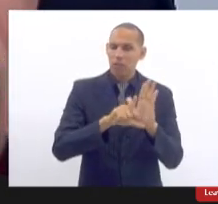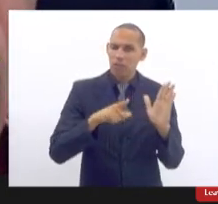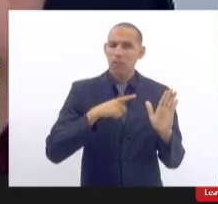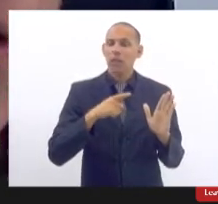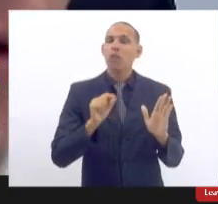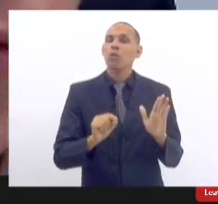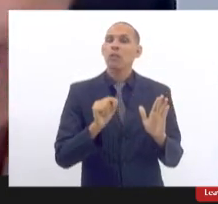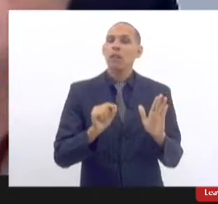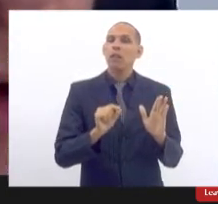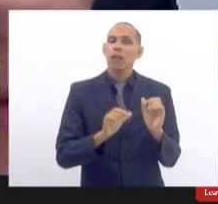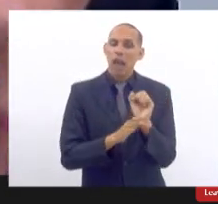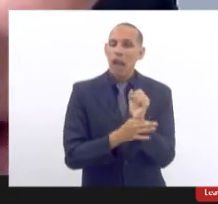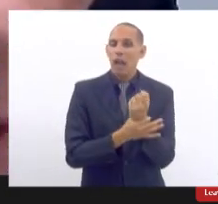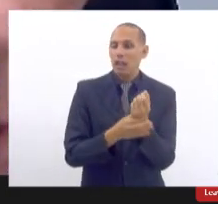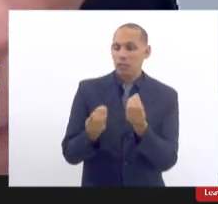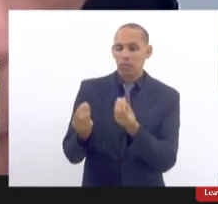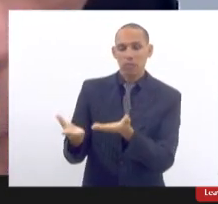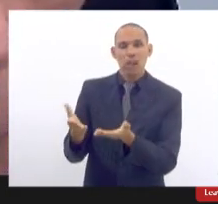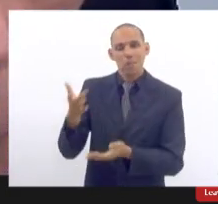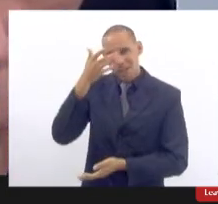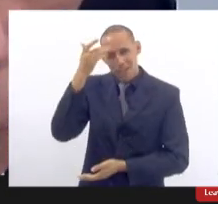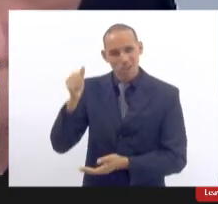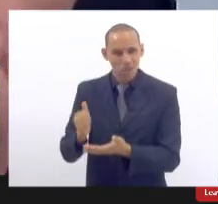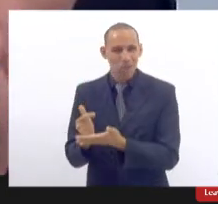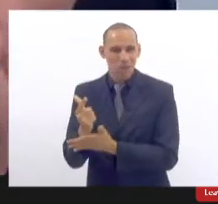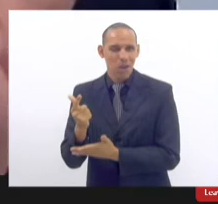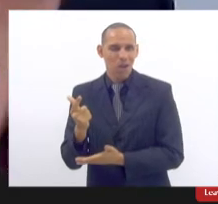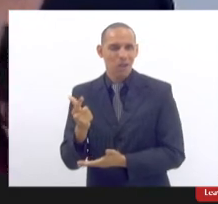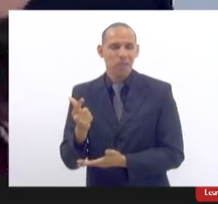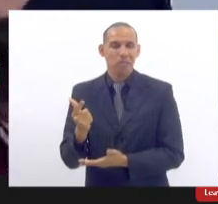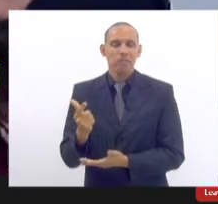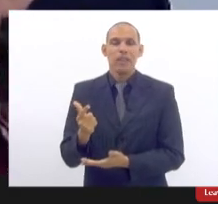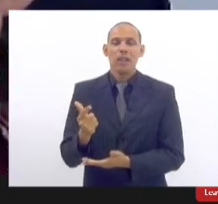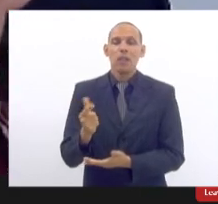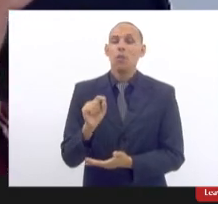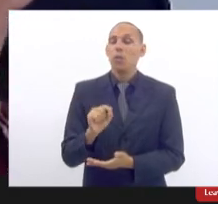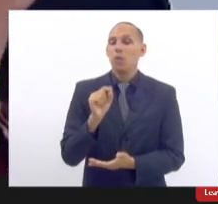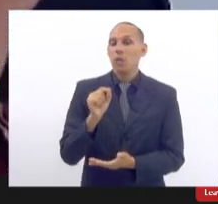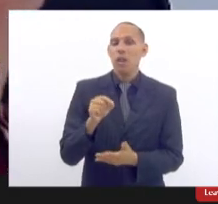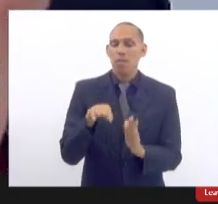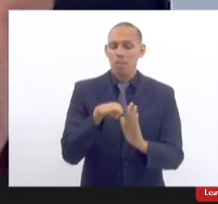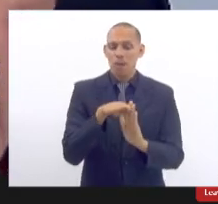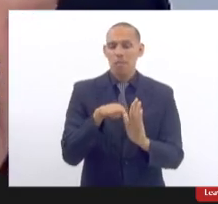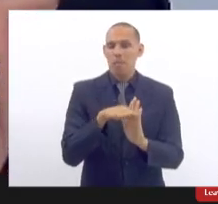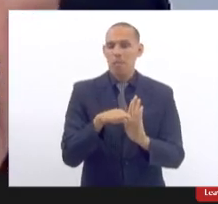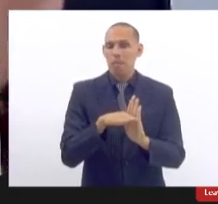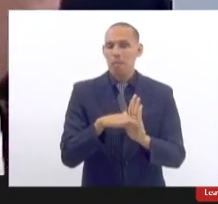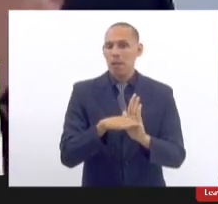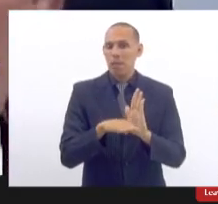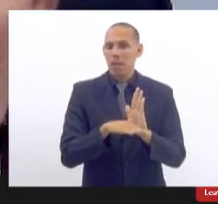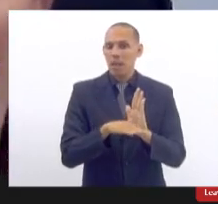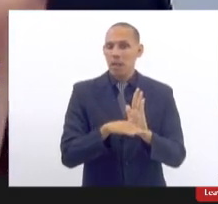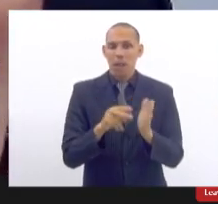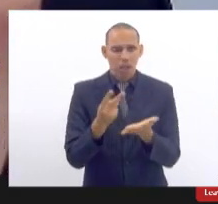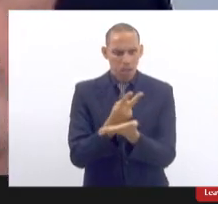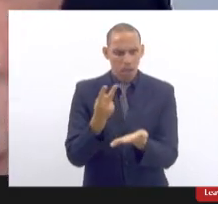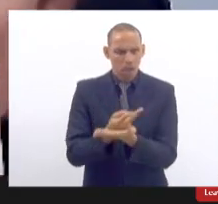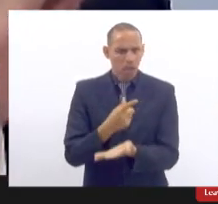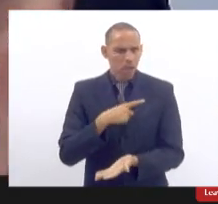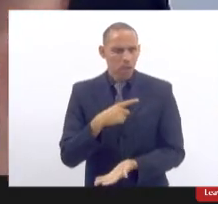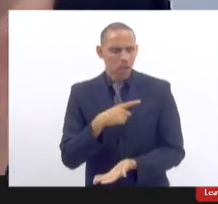que garantem o consumidor se existe um procedimento errôneo